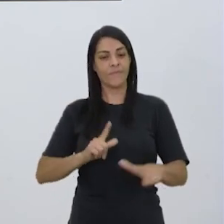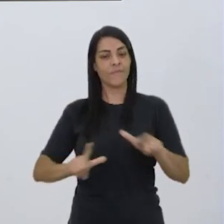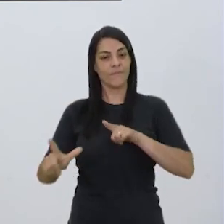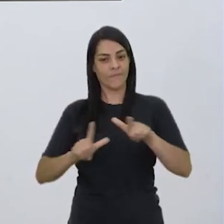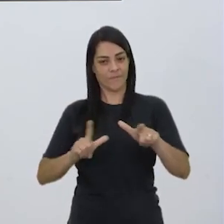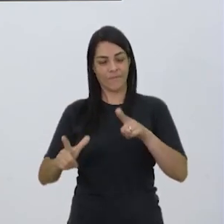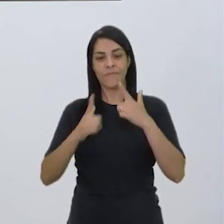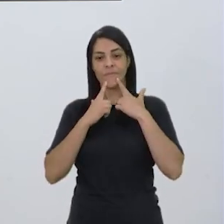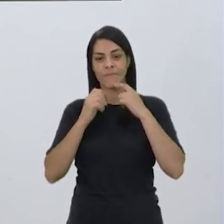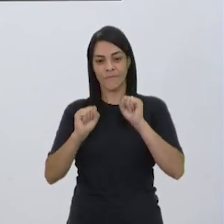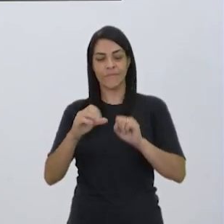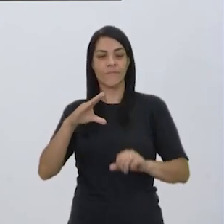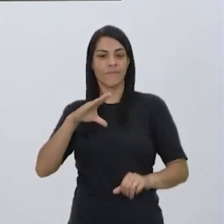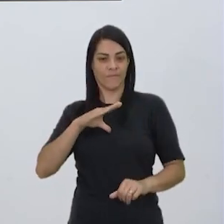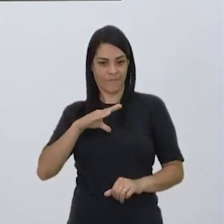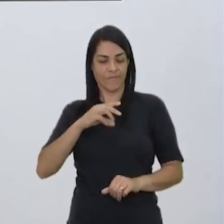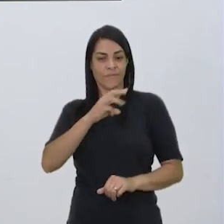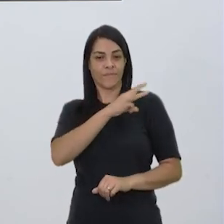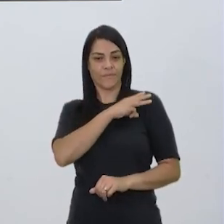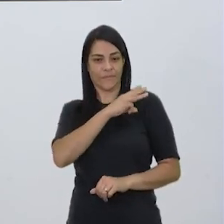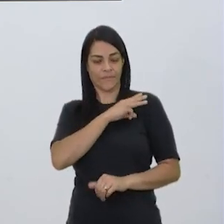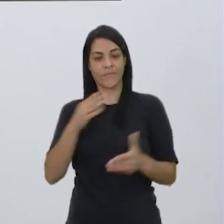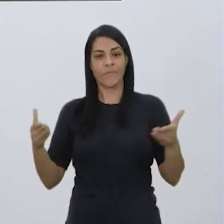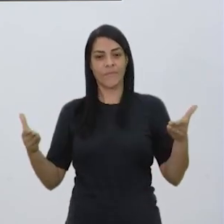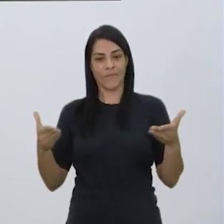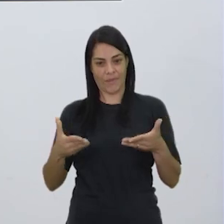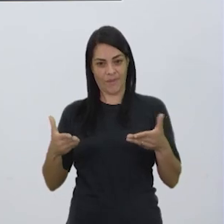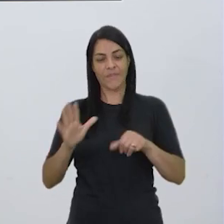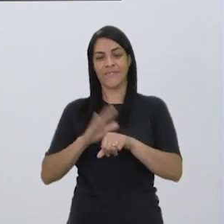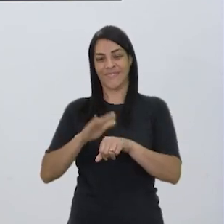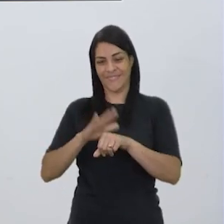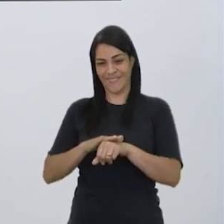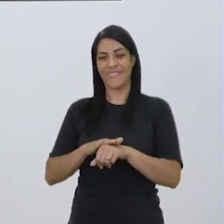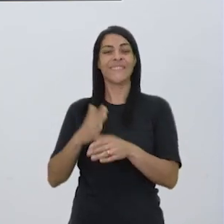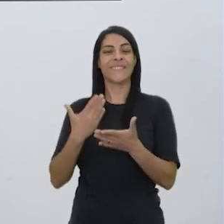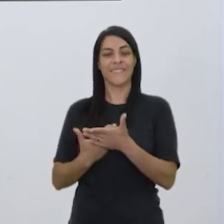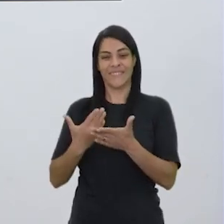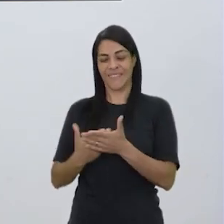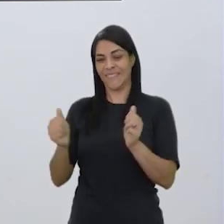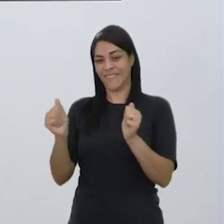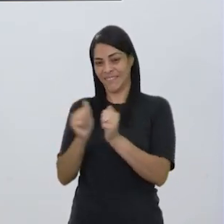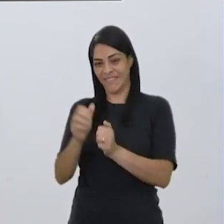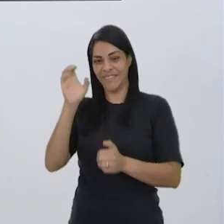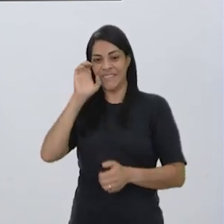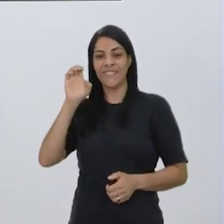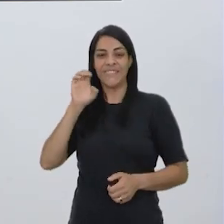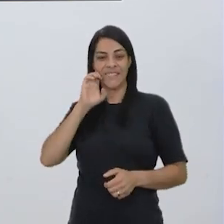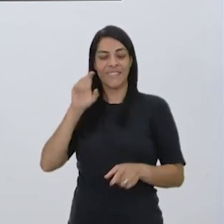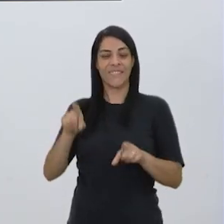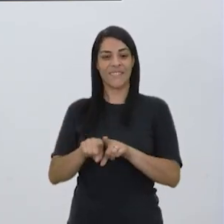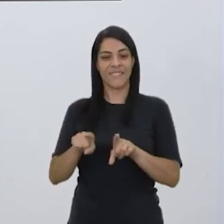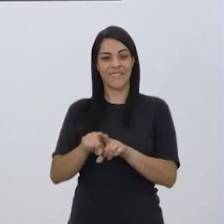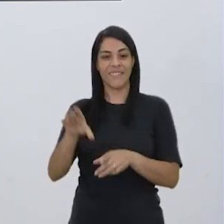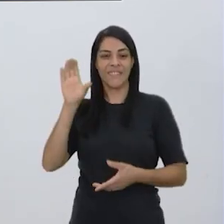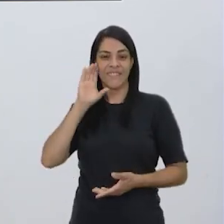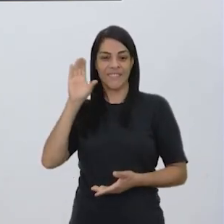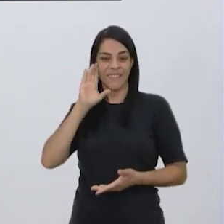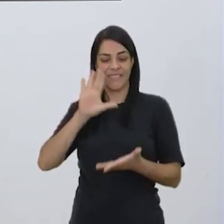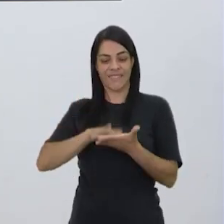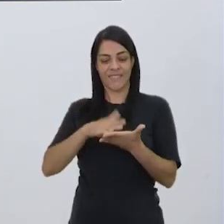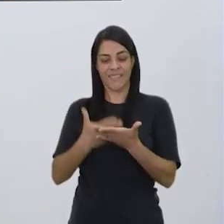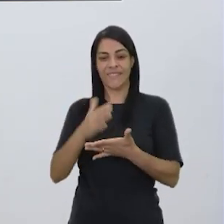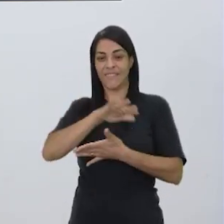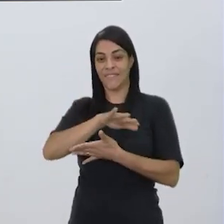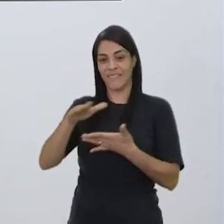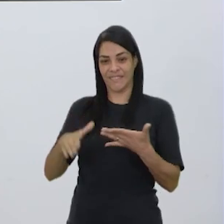Médio. E hoje farei essa aula juntamente com a Elisângela e a Carol, que estarão fazendo aí a tradução em